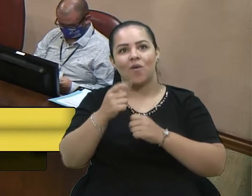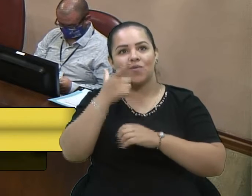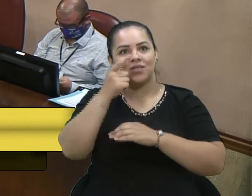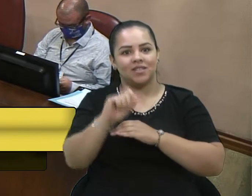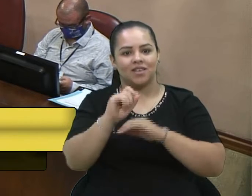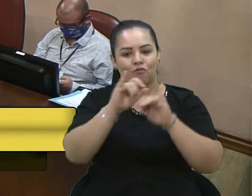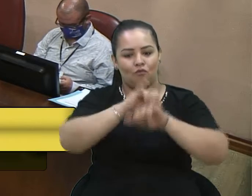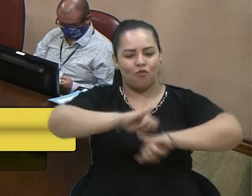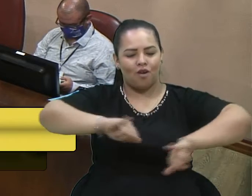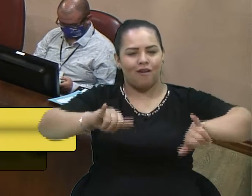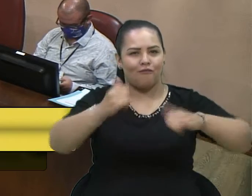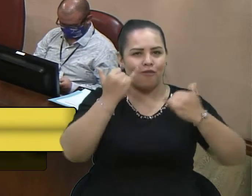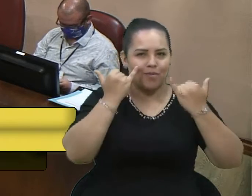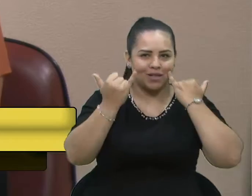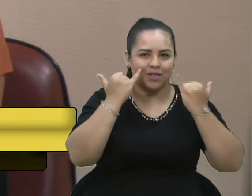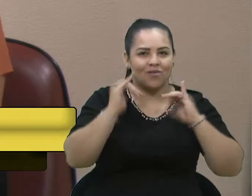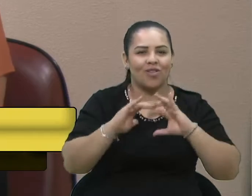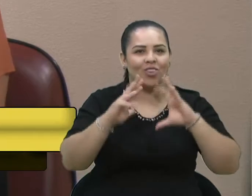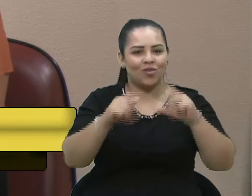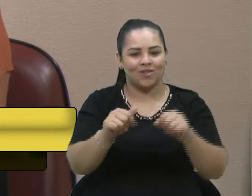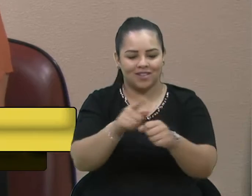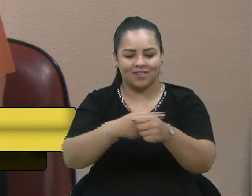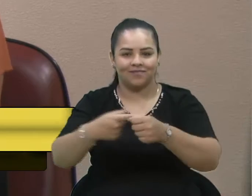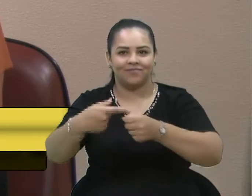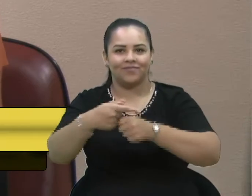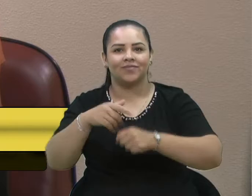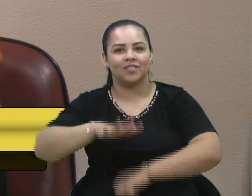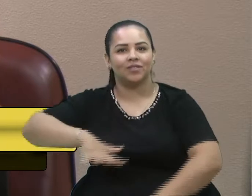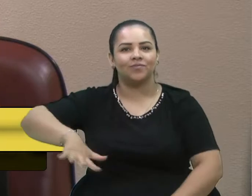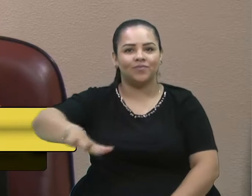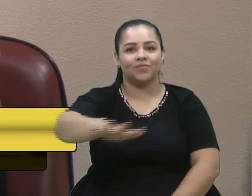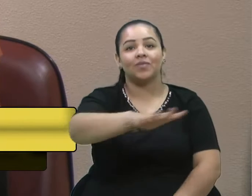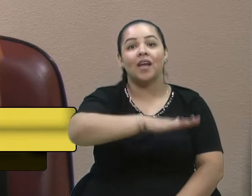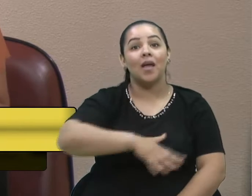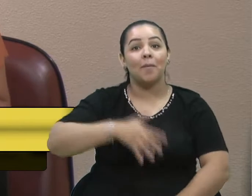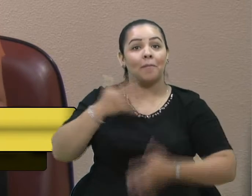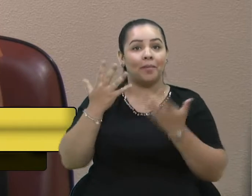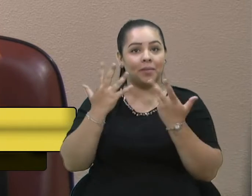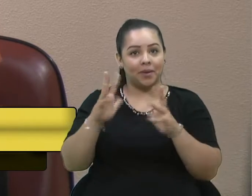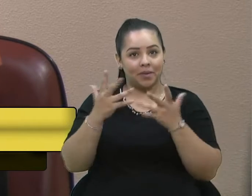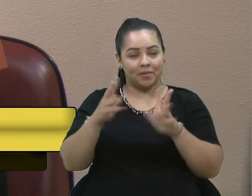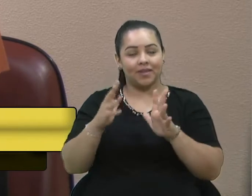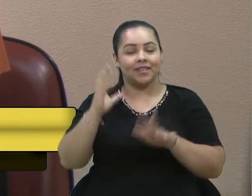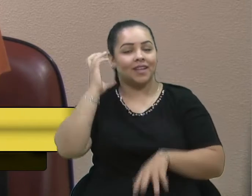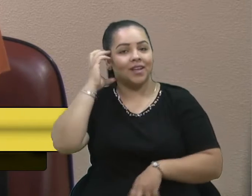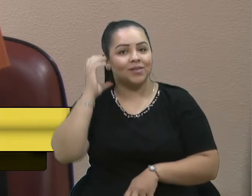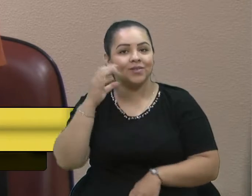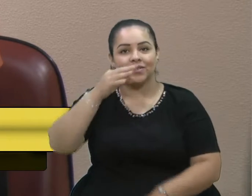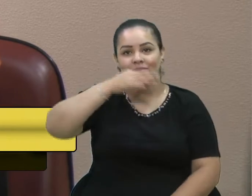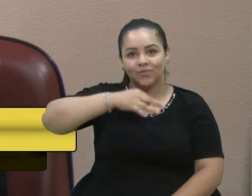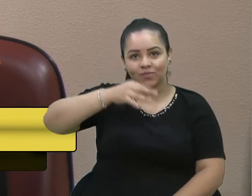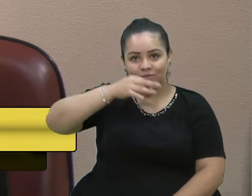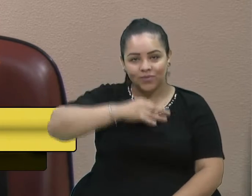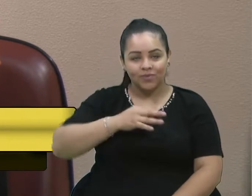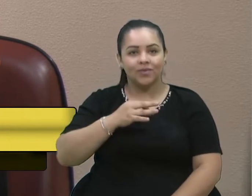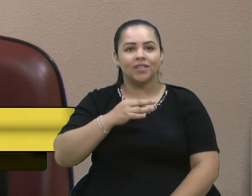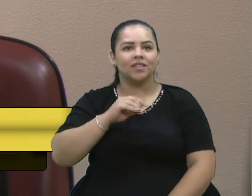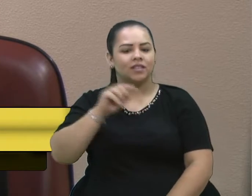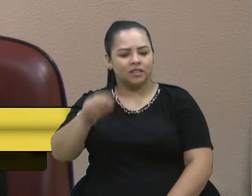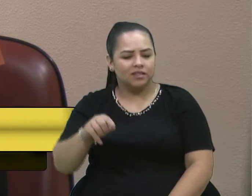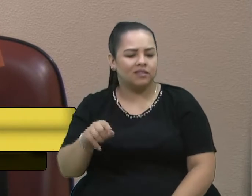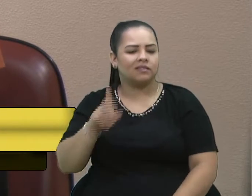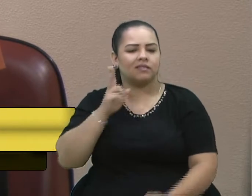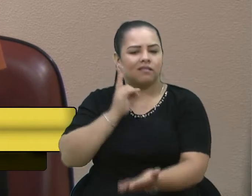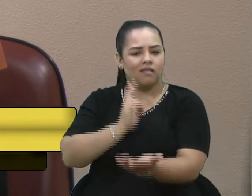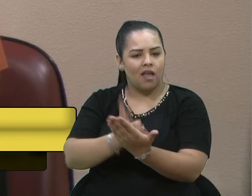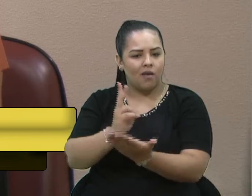região. Então, parabéns, Rádio Caxias. Hoje a gente só pode desejar isso a essa emissora, que é tão ouvida na nossa cidade, que continue